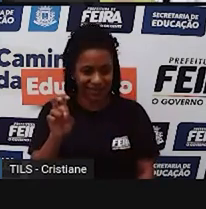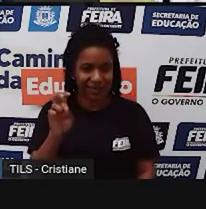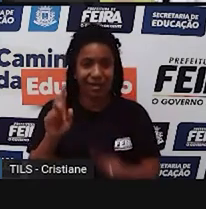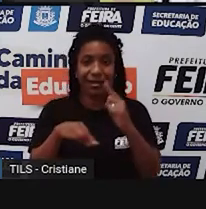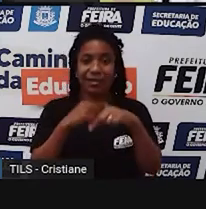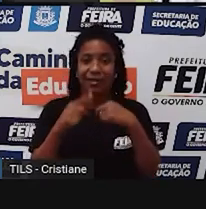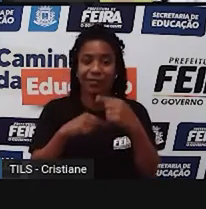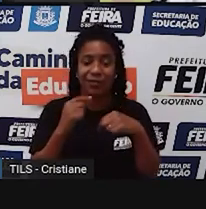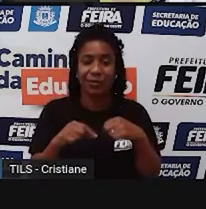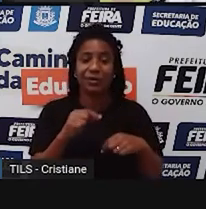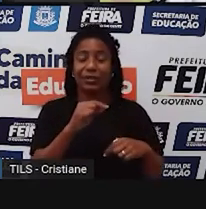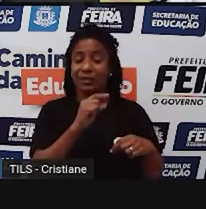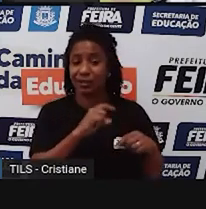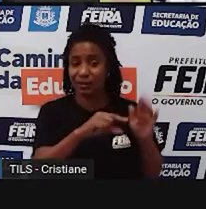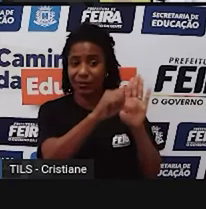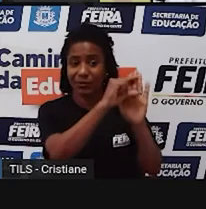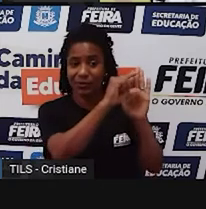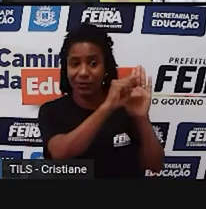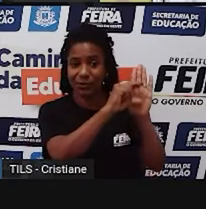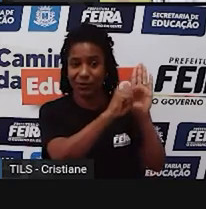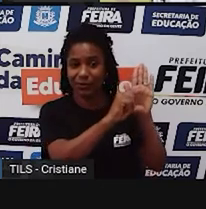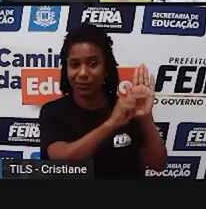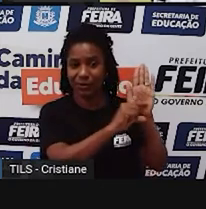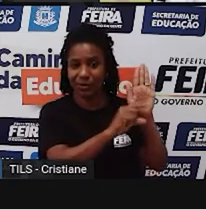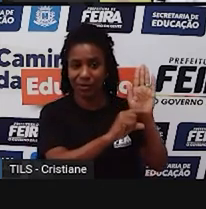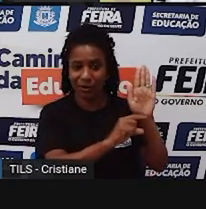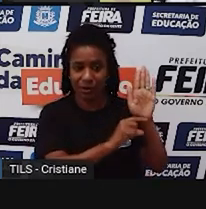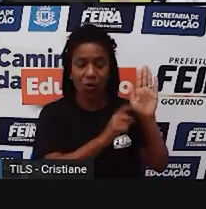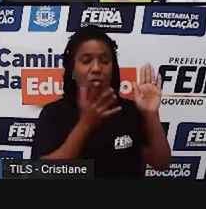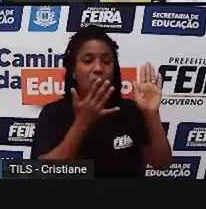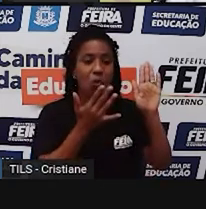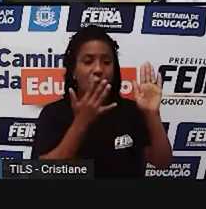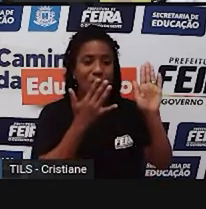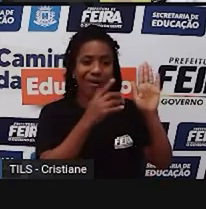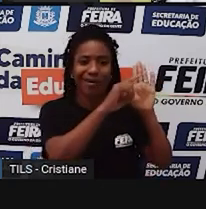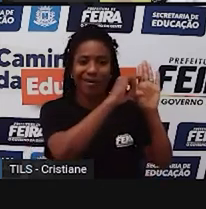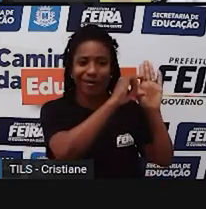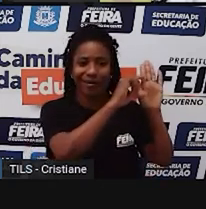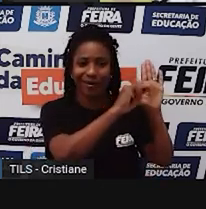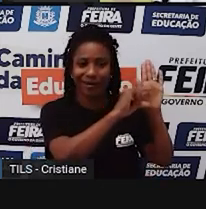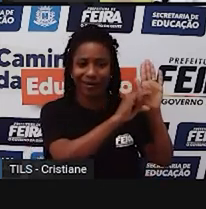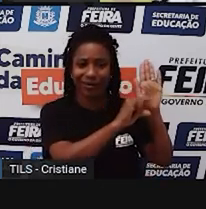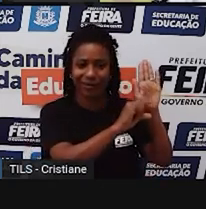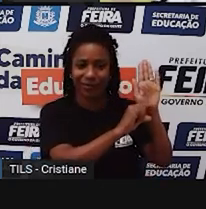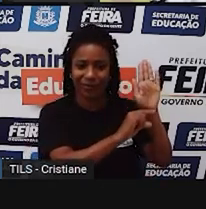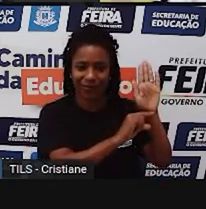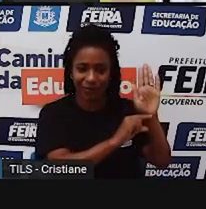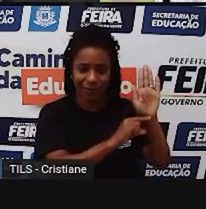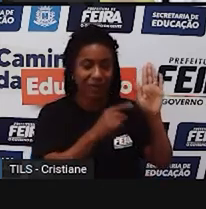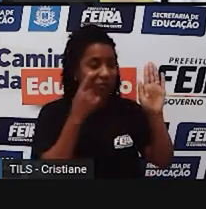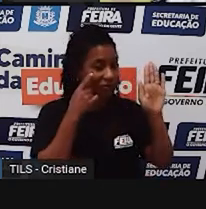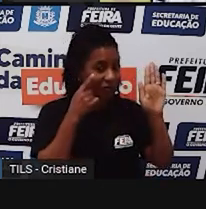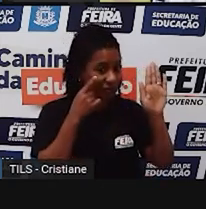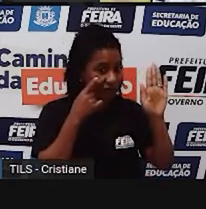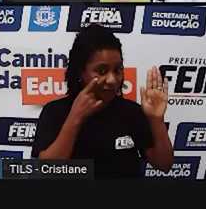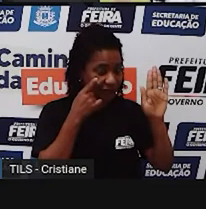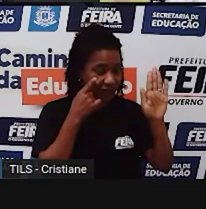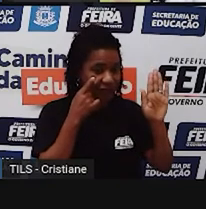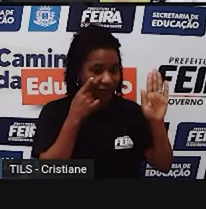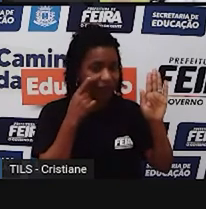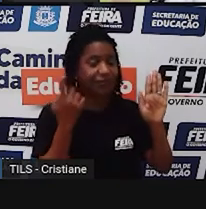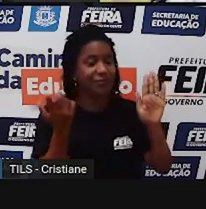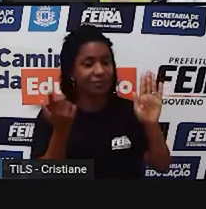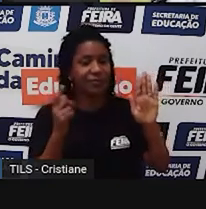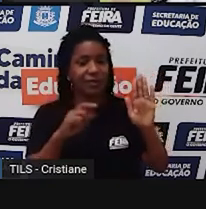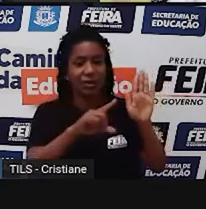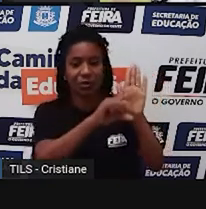as cores interessam no mapa, né, é a partir das cores que eu vou saber se é mais ou menos. Às vezes,